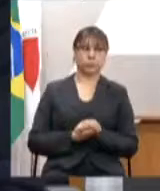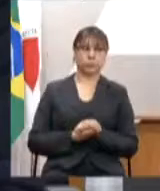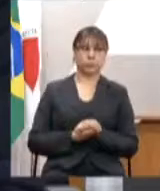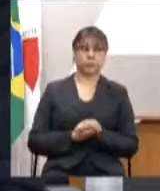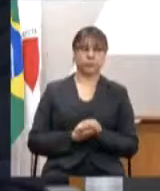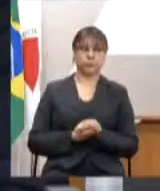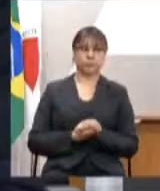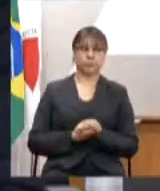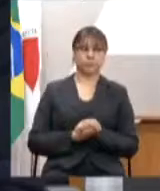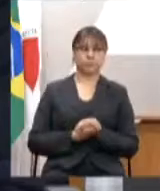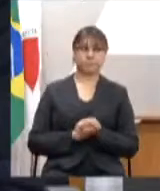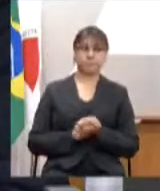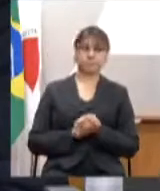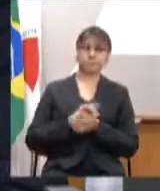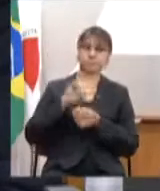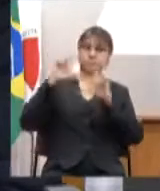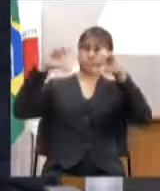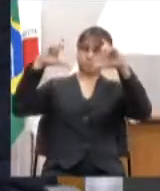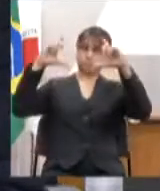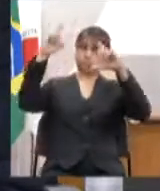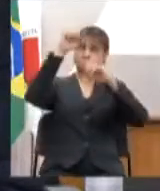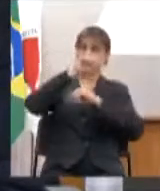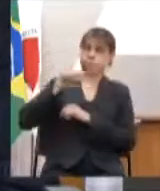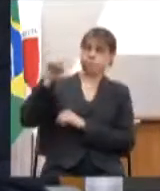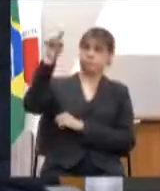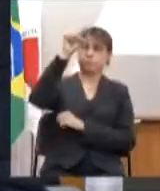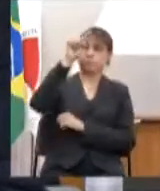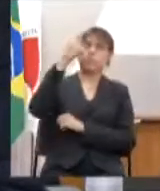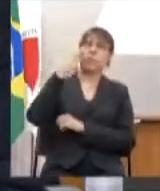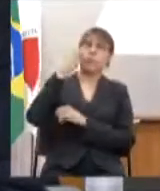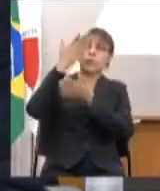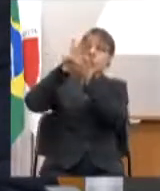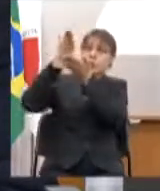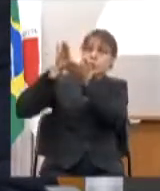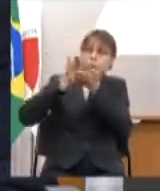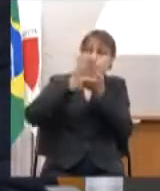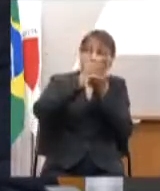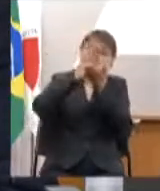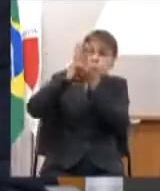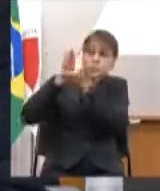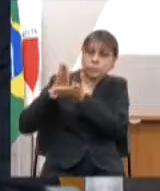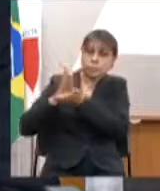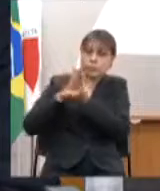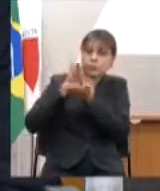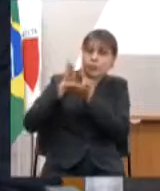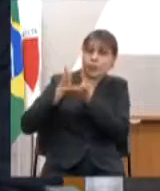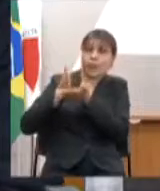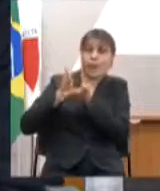divide as despesas do Estado.